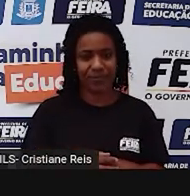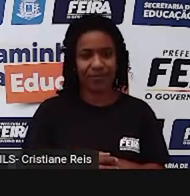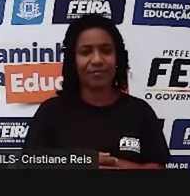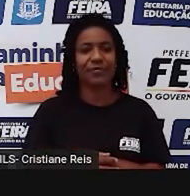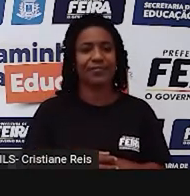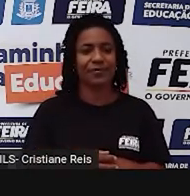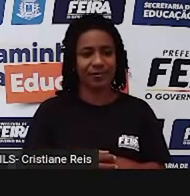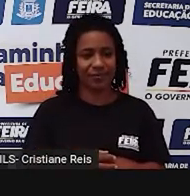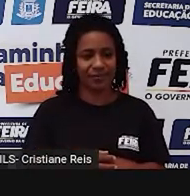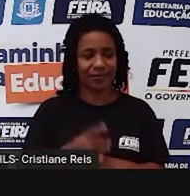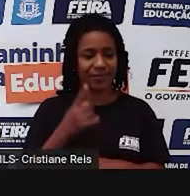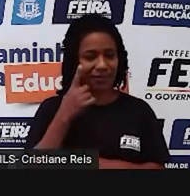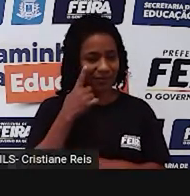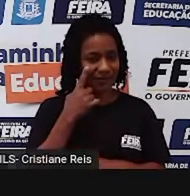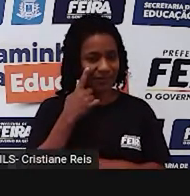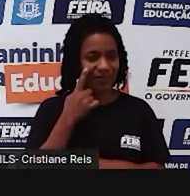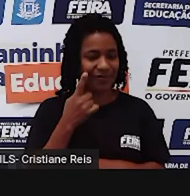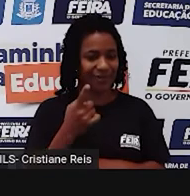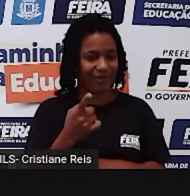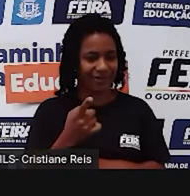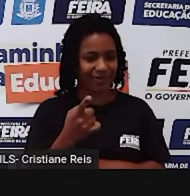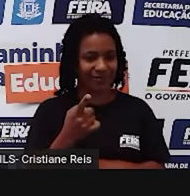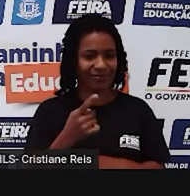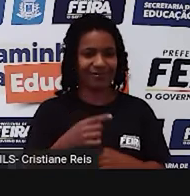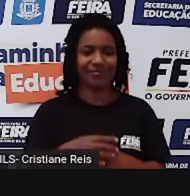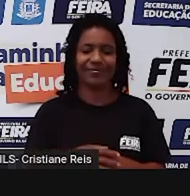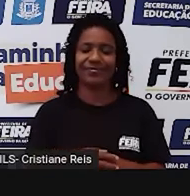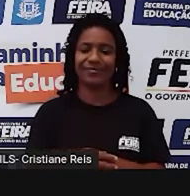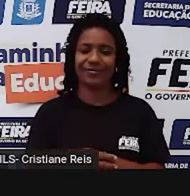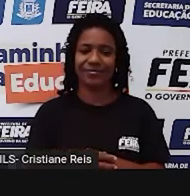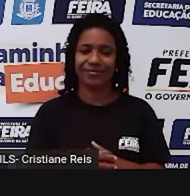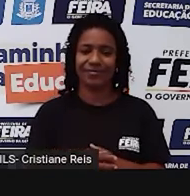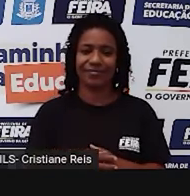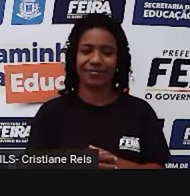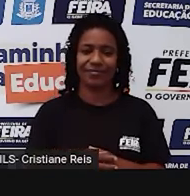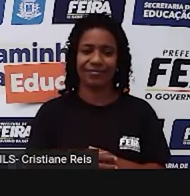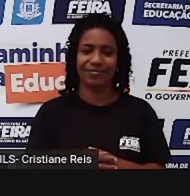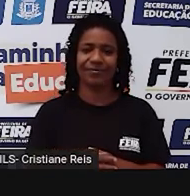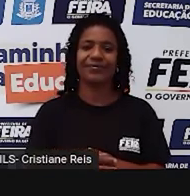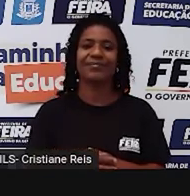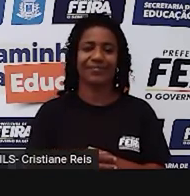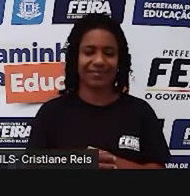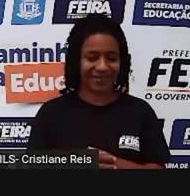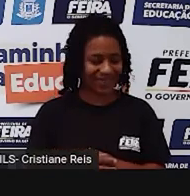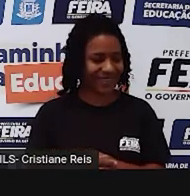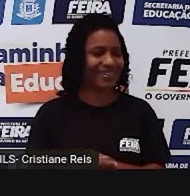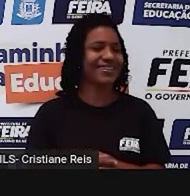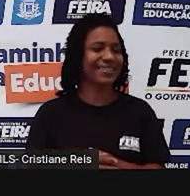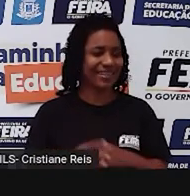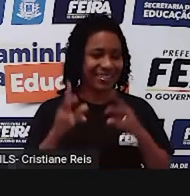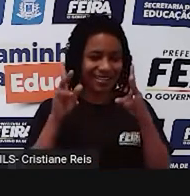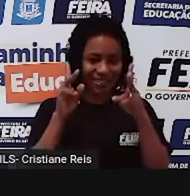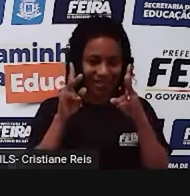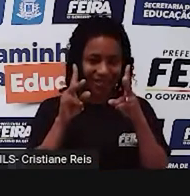D, R, O, P, P, I, D.